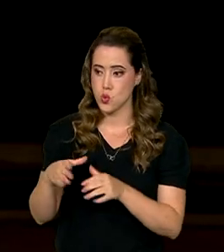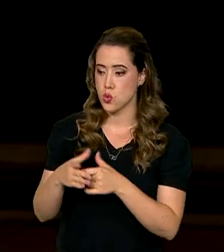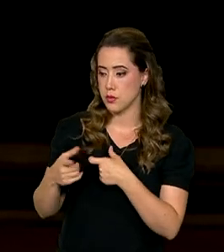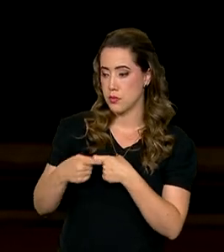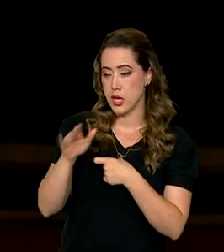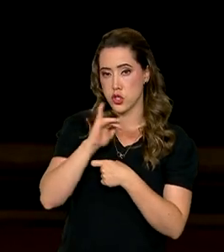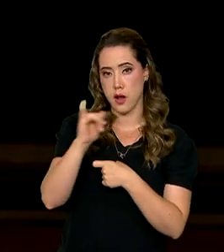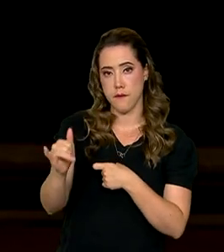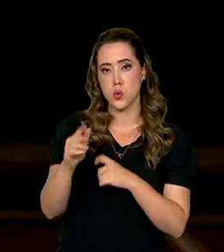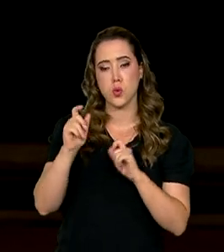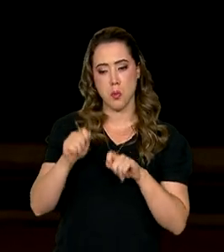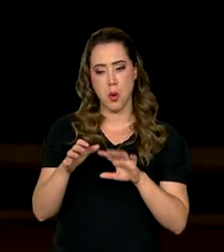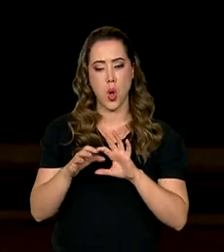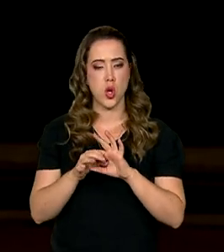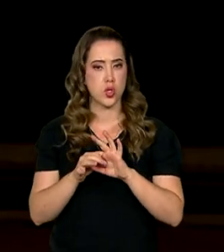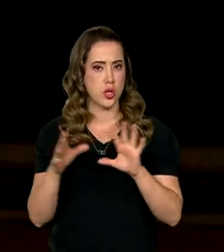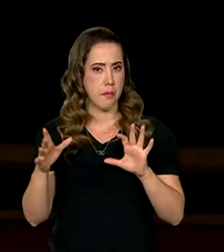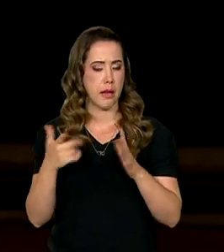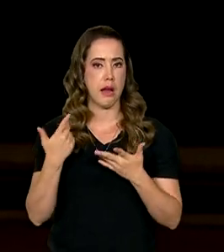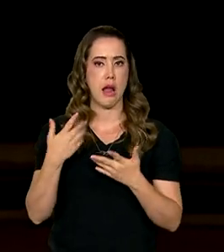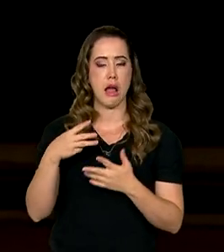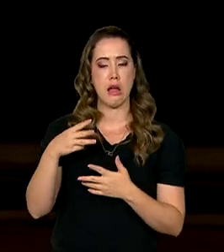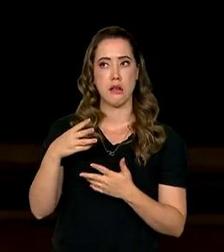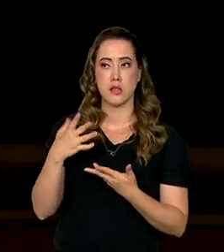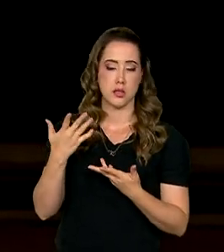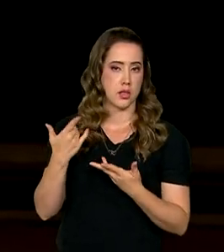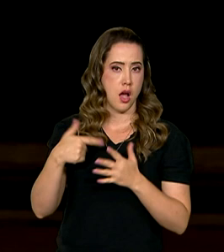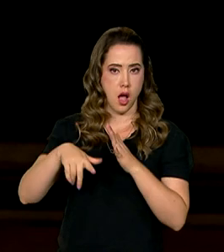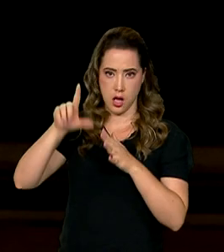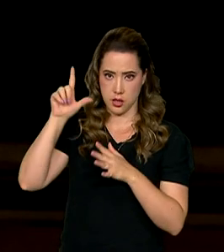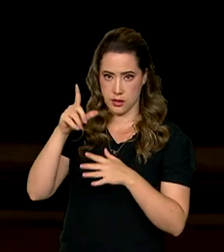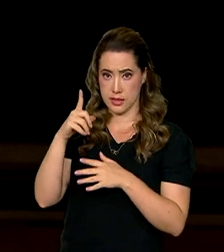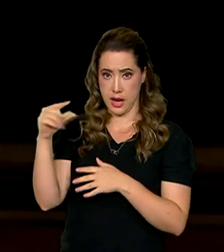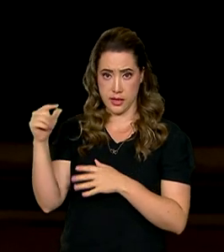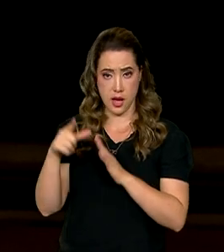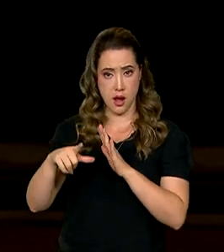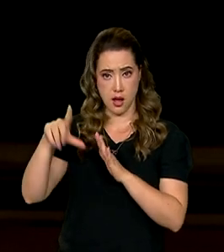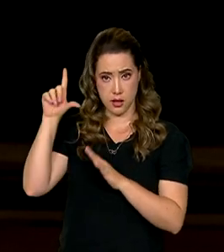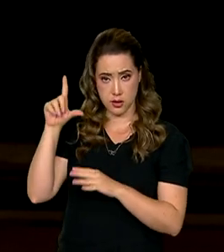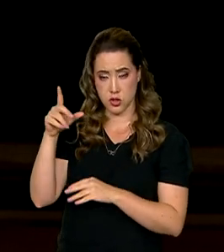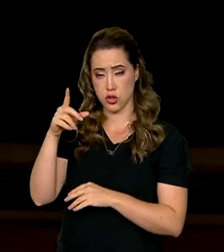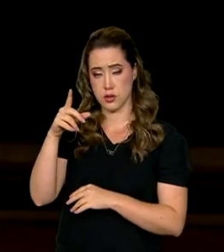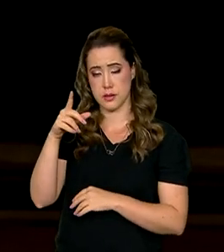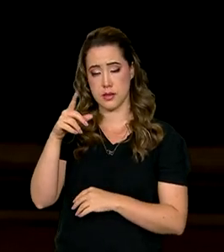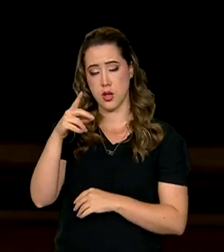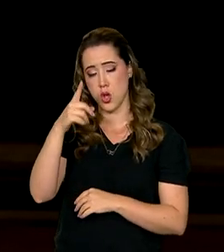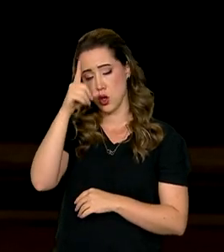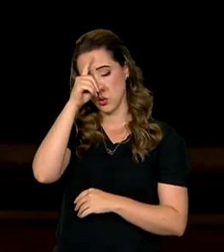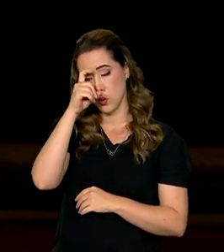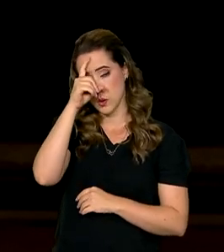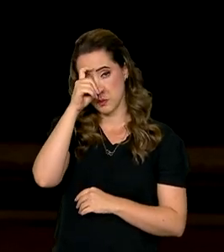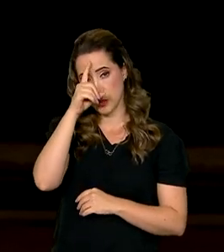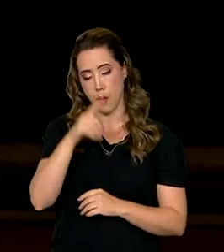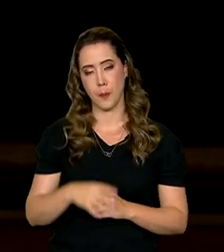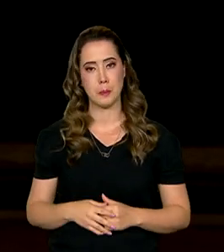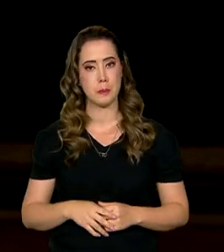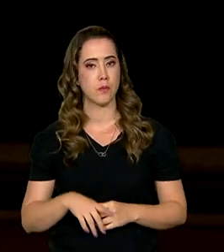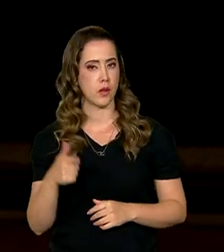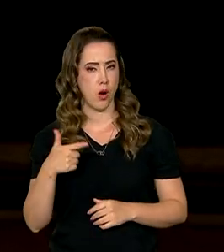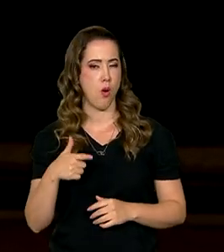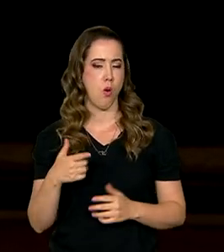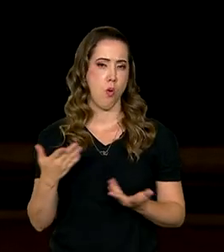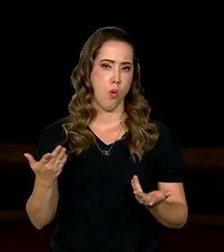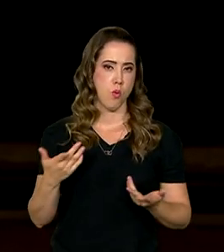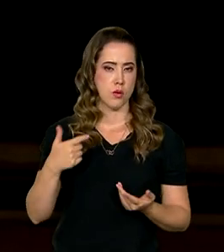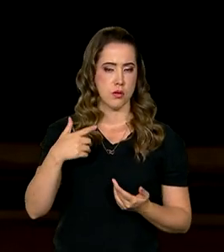adiantou a alta de terça-feira para ontem, domingo. Hoje, o presidente dedicou o dia às